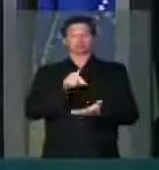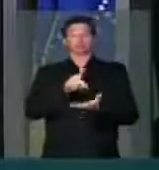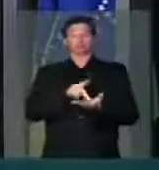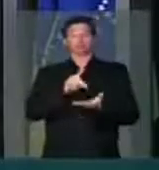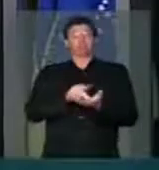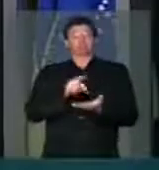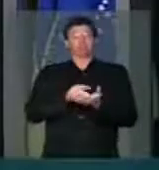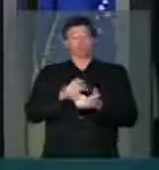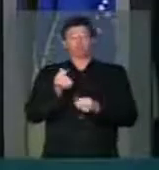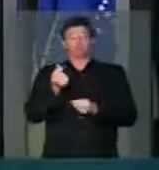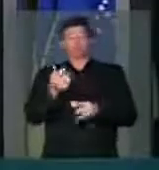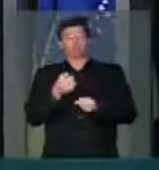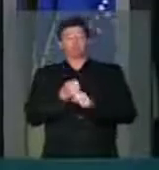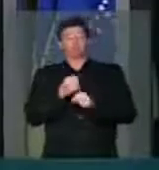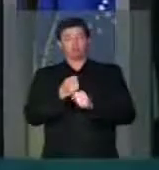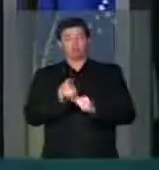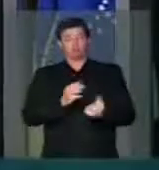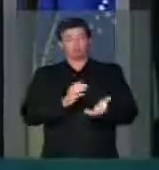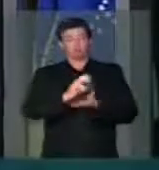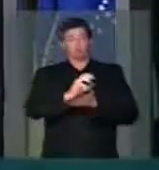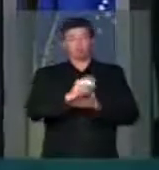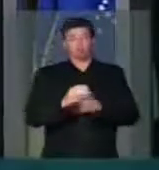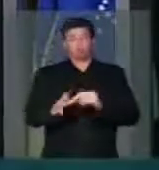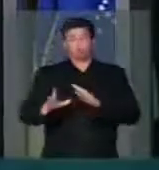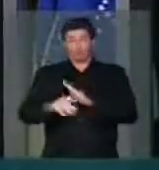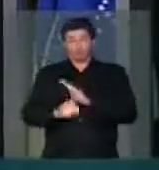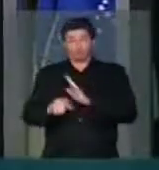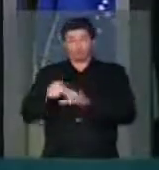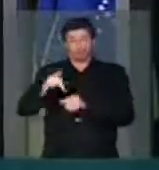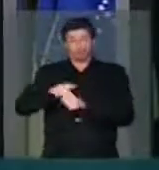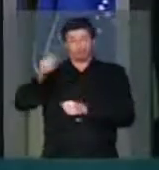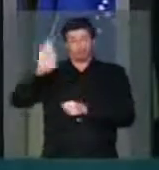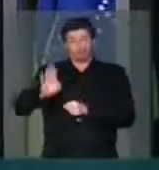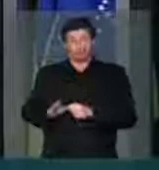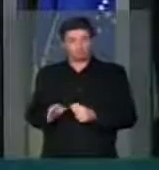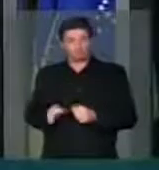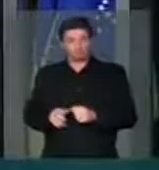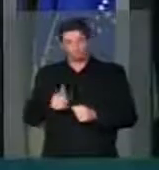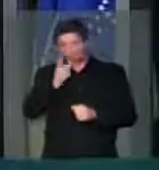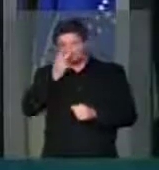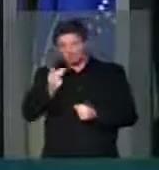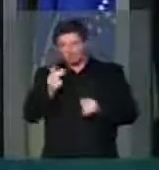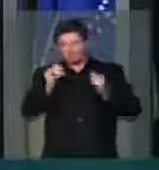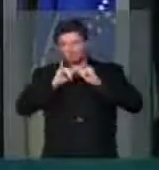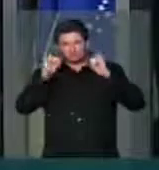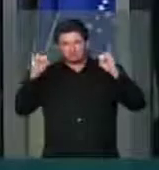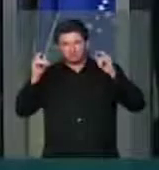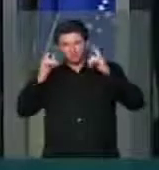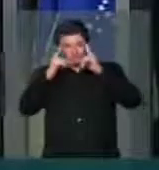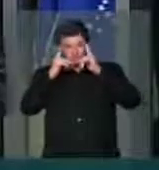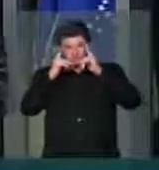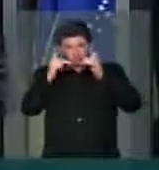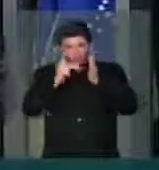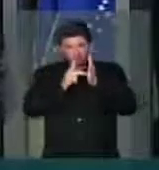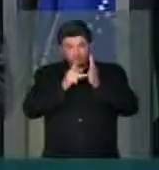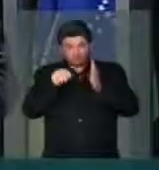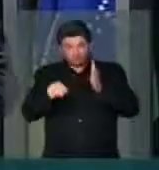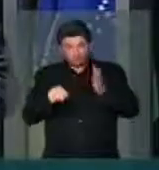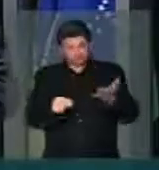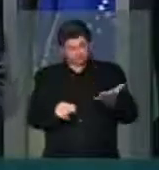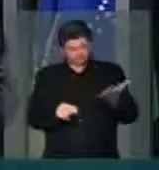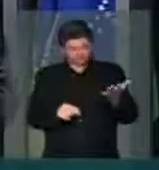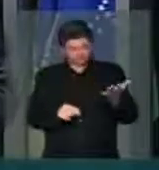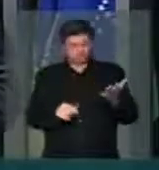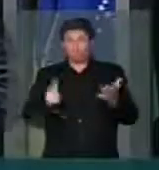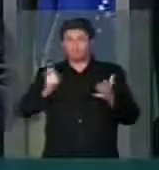monetária de recursos roubados da Petrobras? Será que proclamar esta realidade que